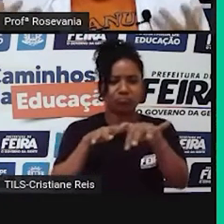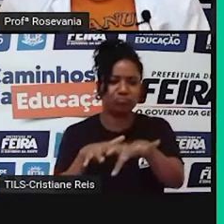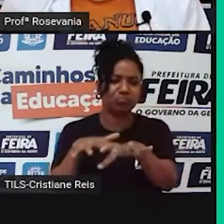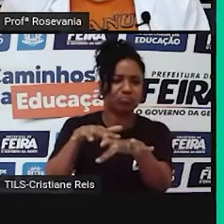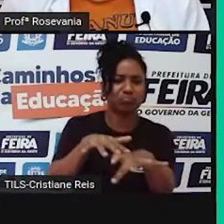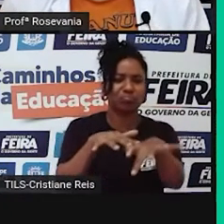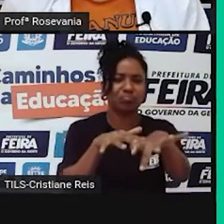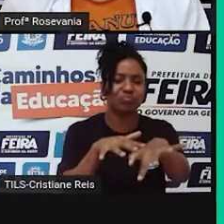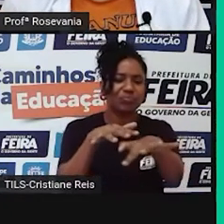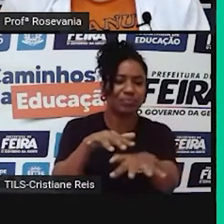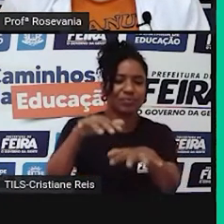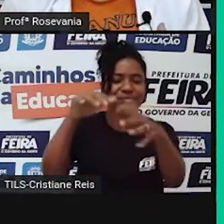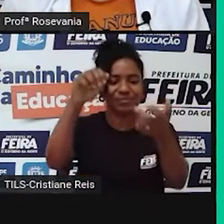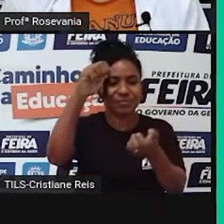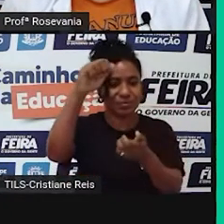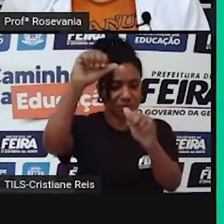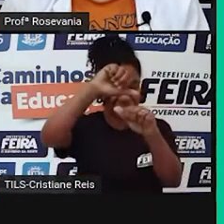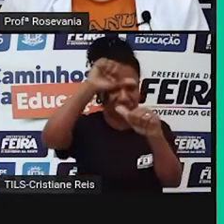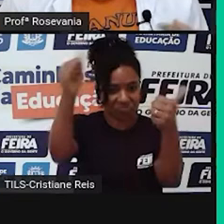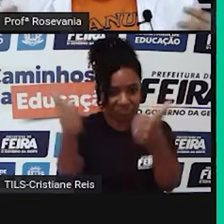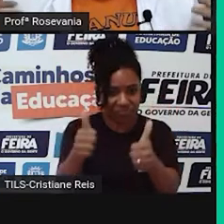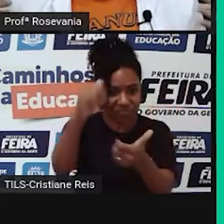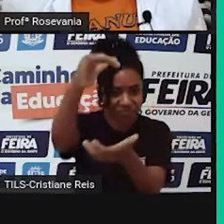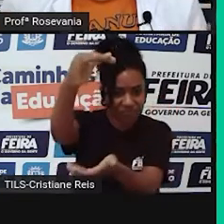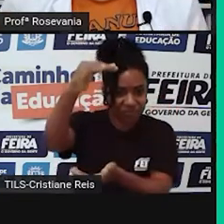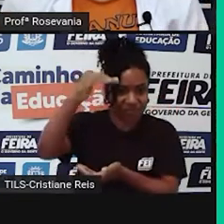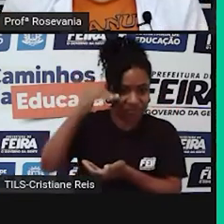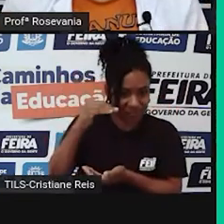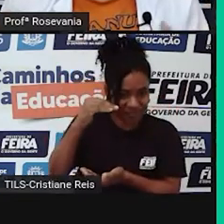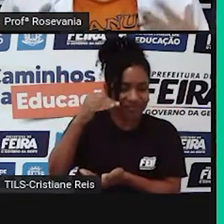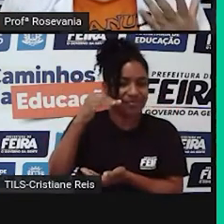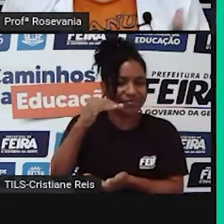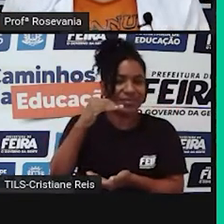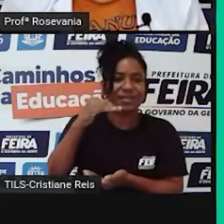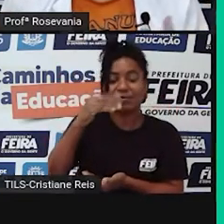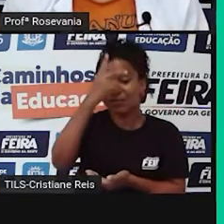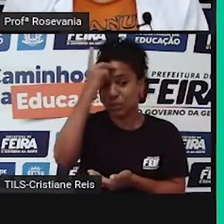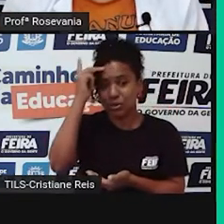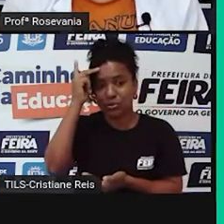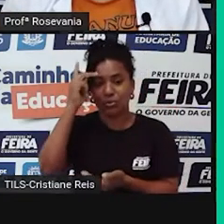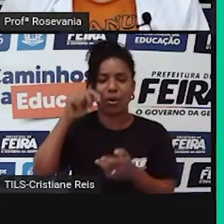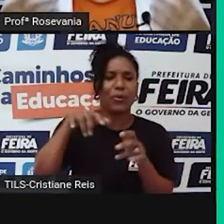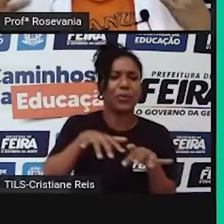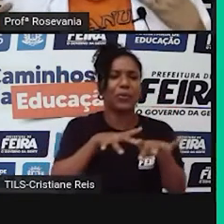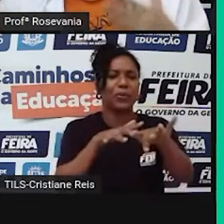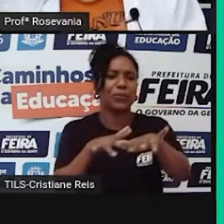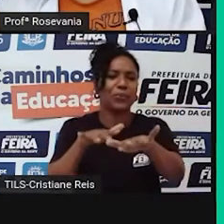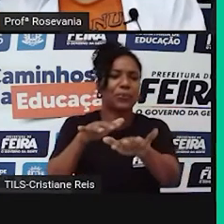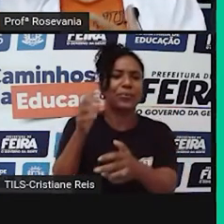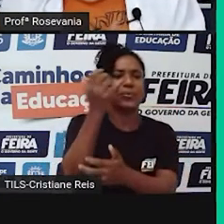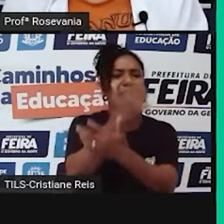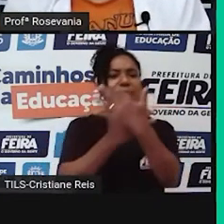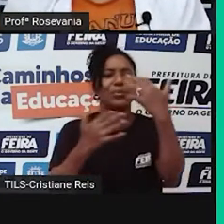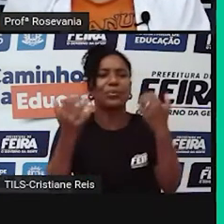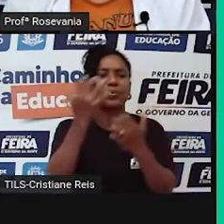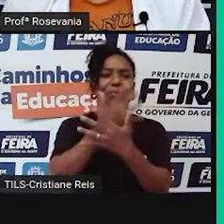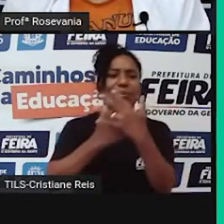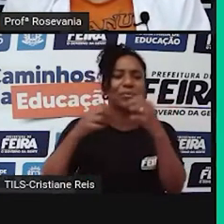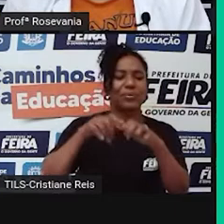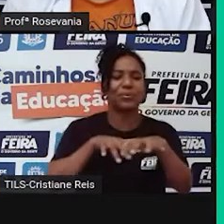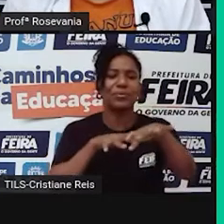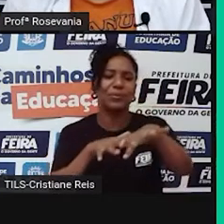onde as pessoas vão à rua e vão cantando músicas religiosas que envolvam ali